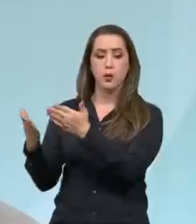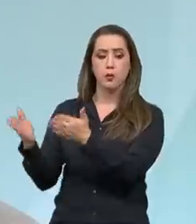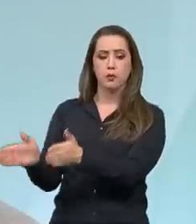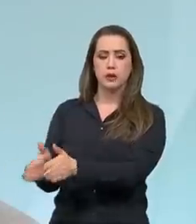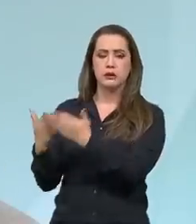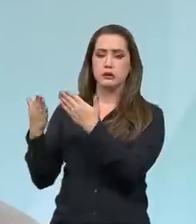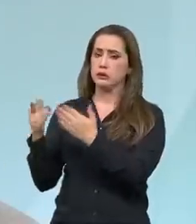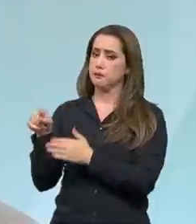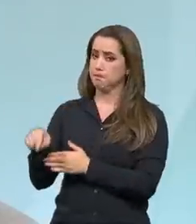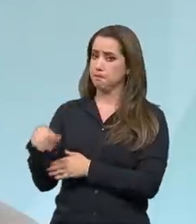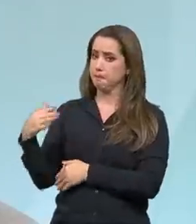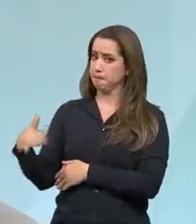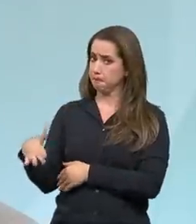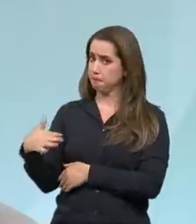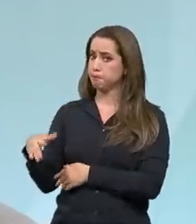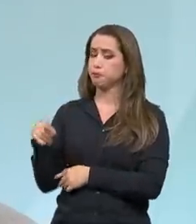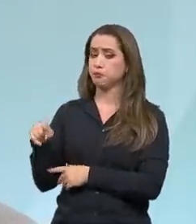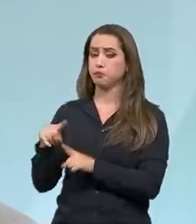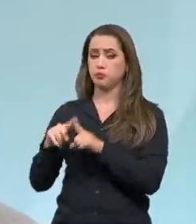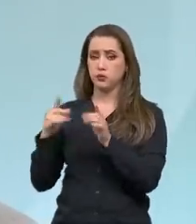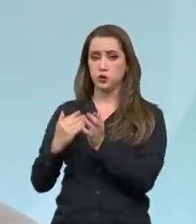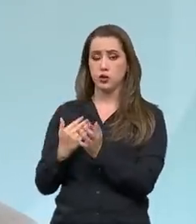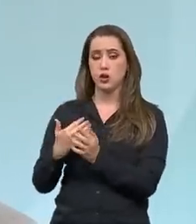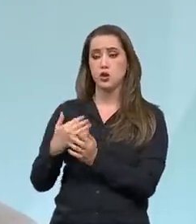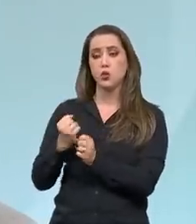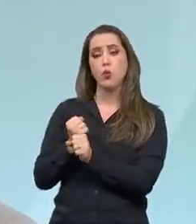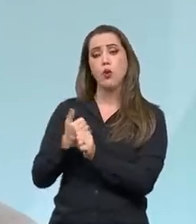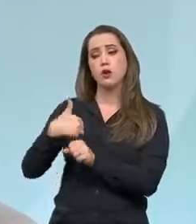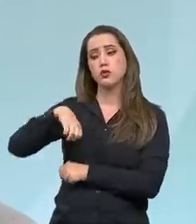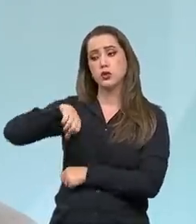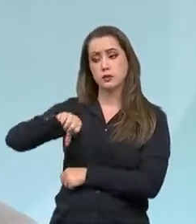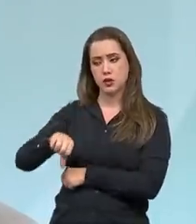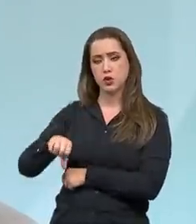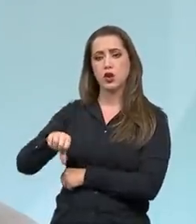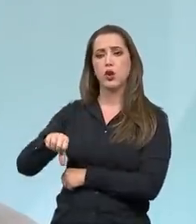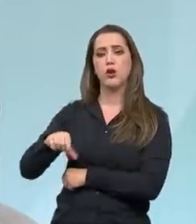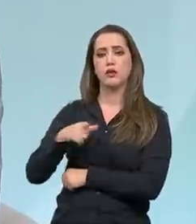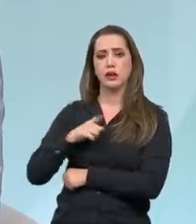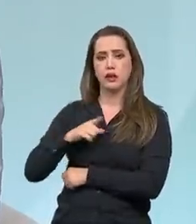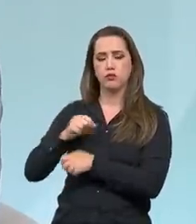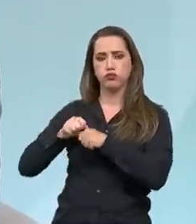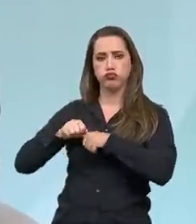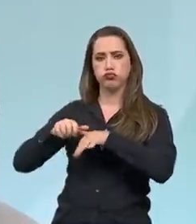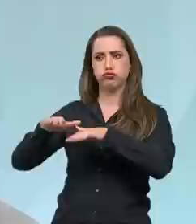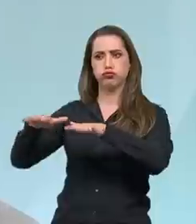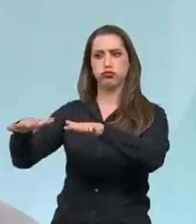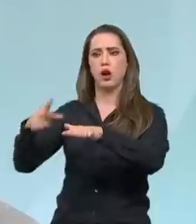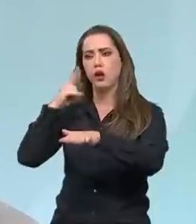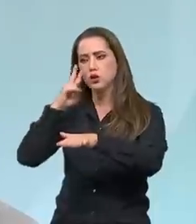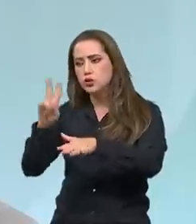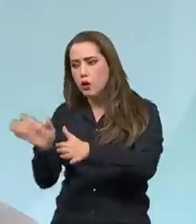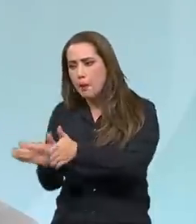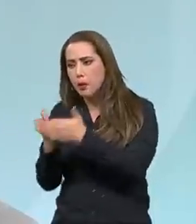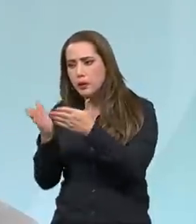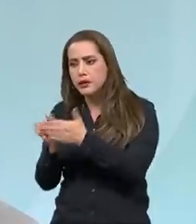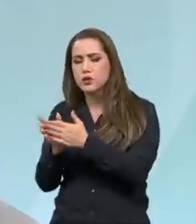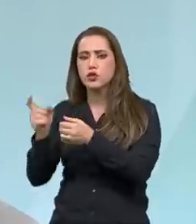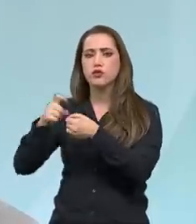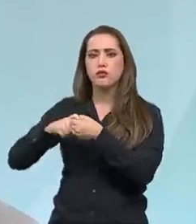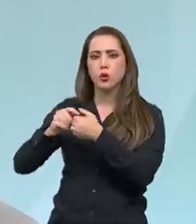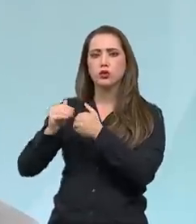extrema. A partir de 2019, com o choque da pandemia, essa pobreza extrema começou a crescer no mundo. Então, o mundo